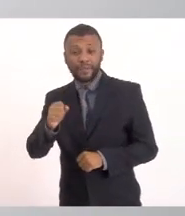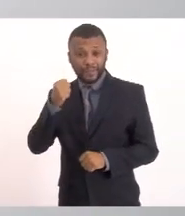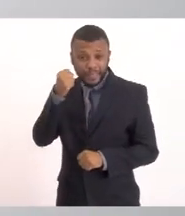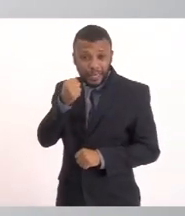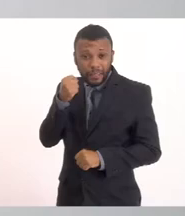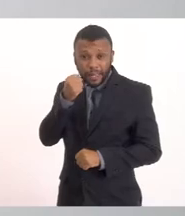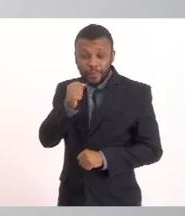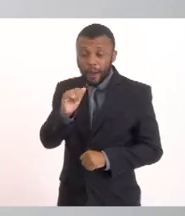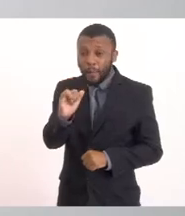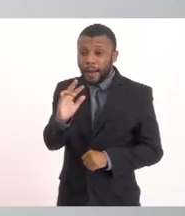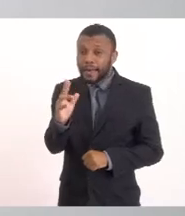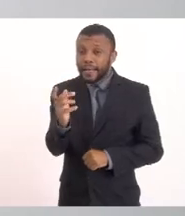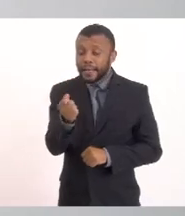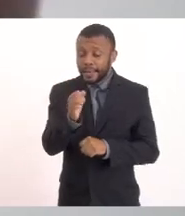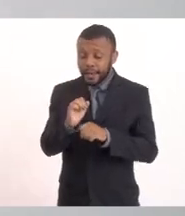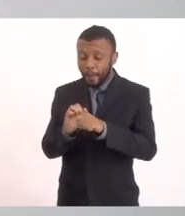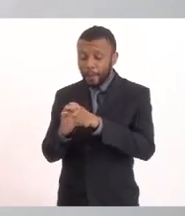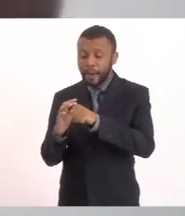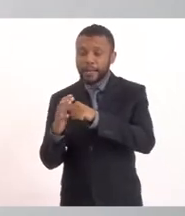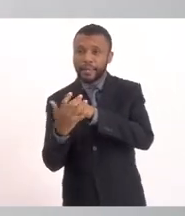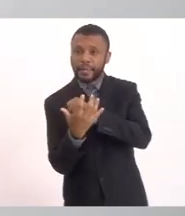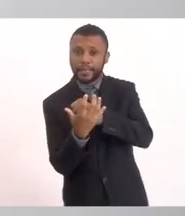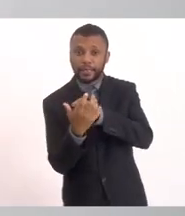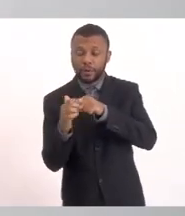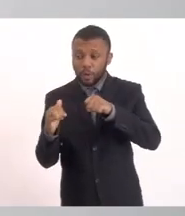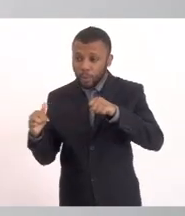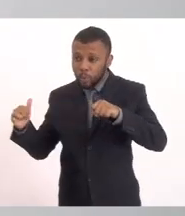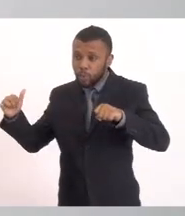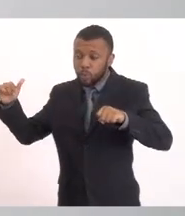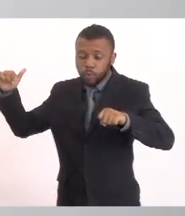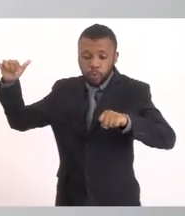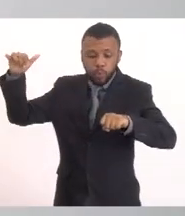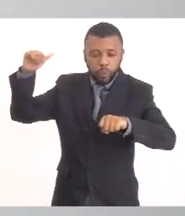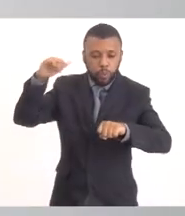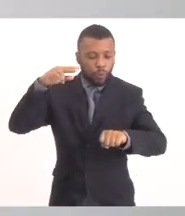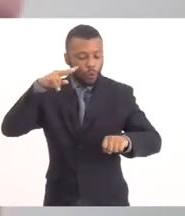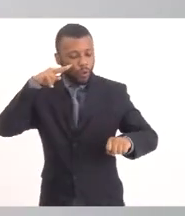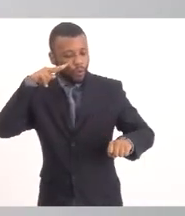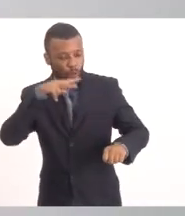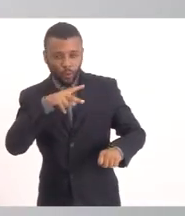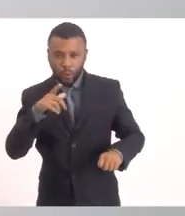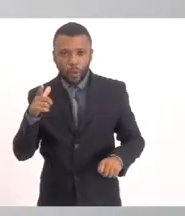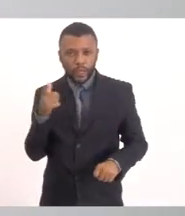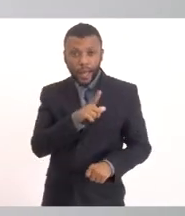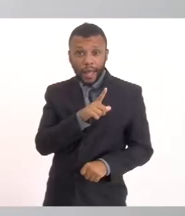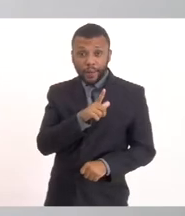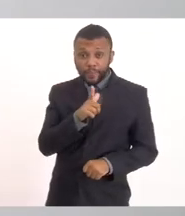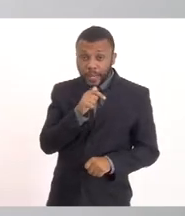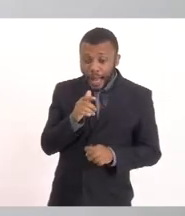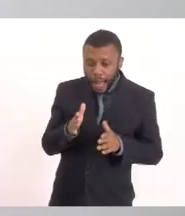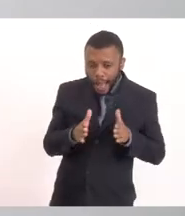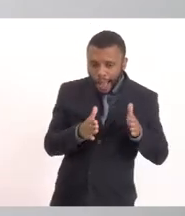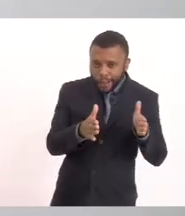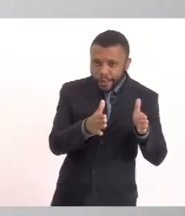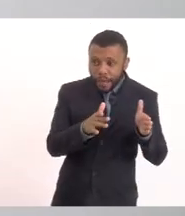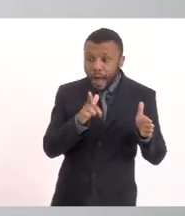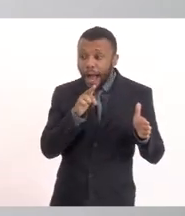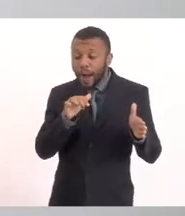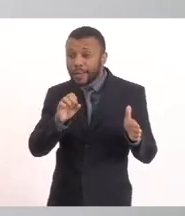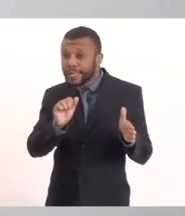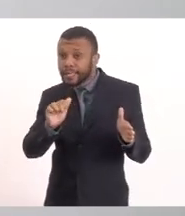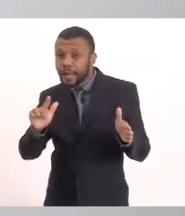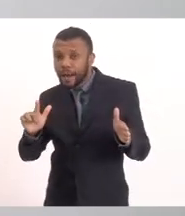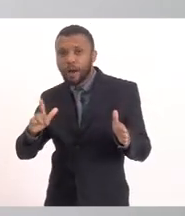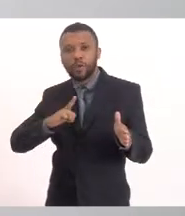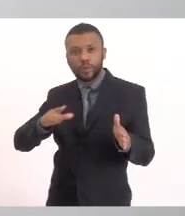ilha Nós vivemos numa ilha Quem anda de avião Lá em cima Vê o que é Tem lugar que não tem Água doce Água salgada Barra Nova